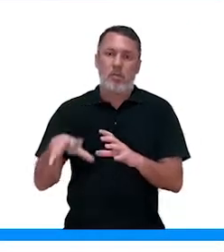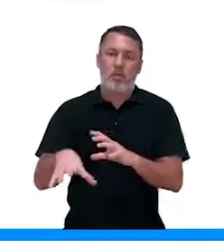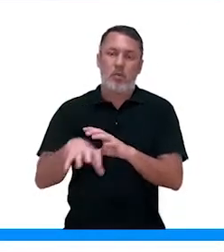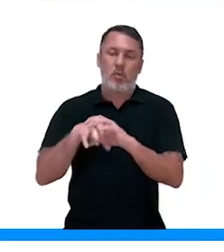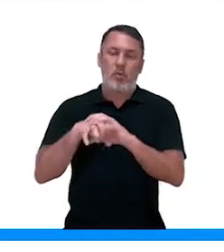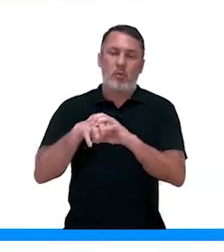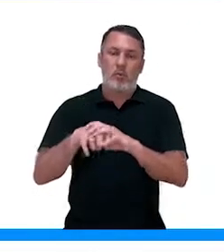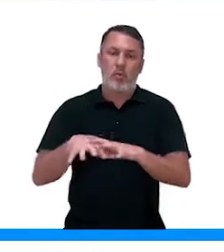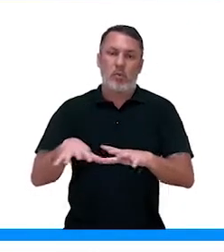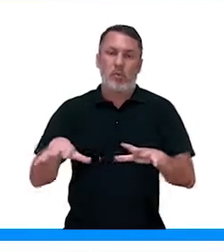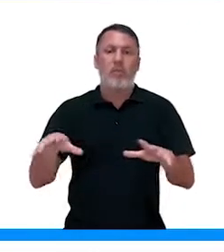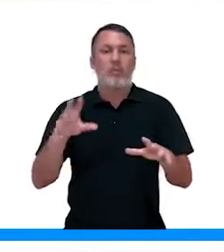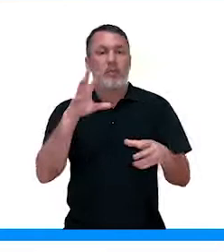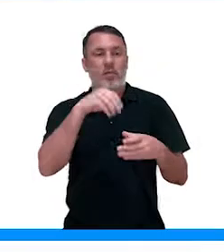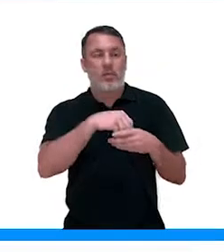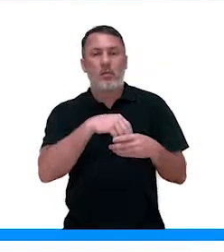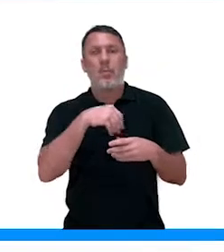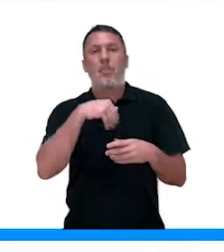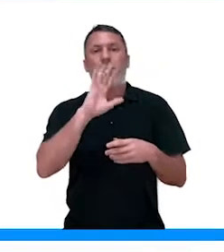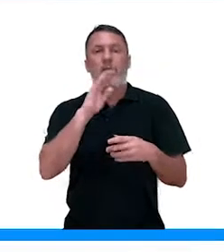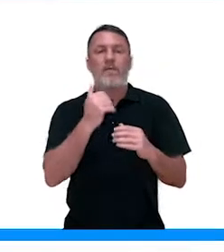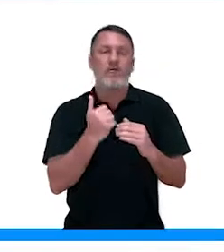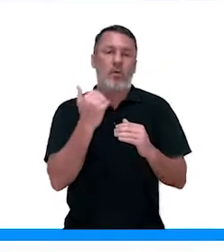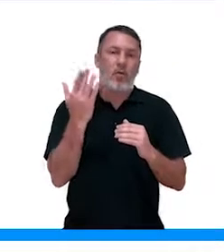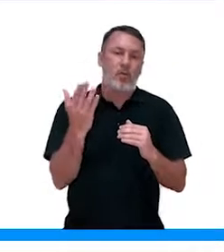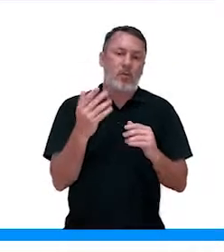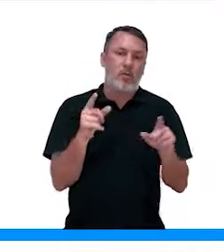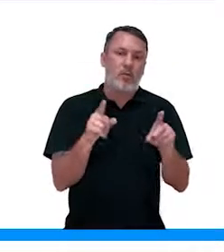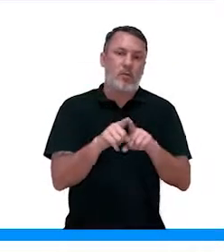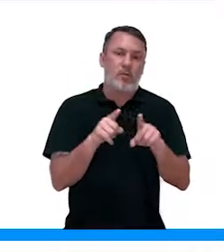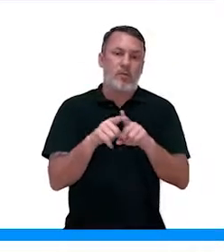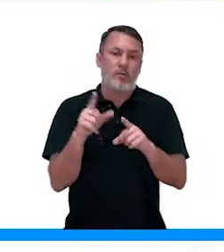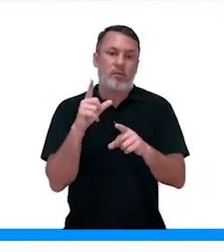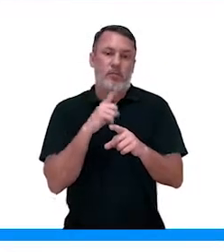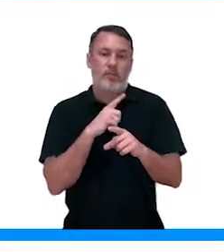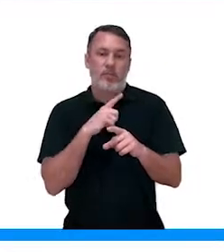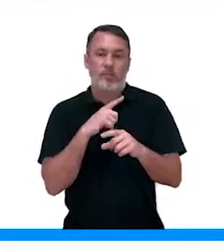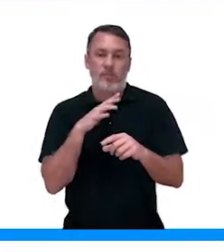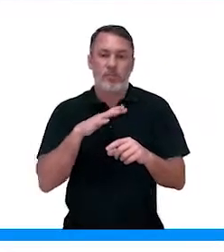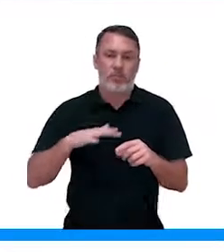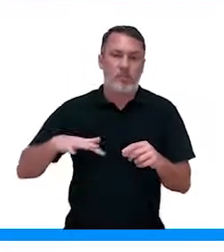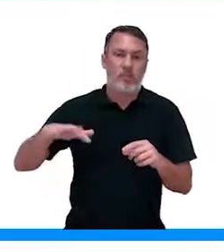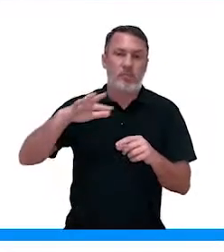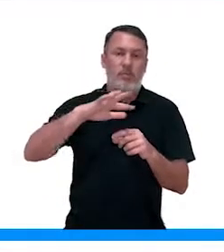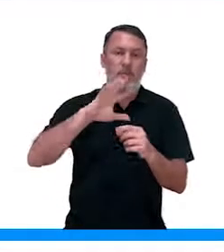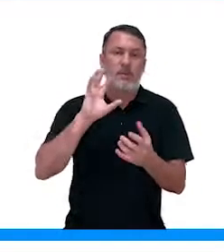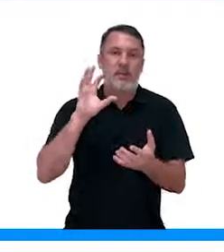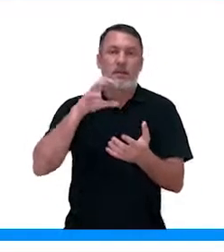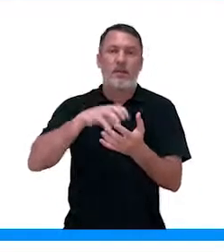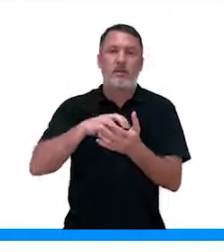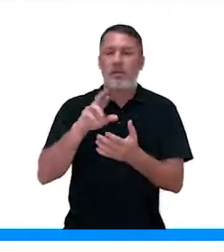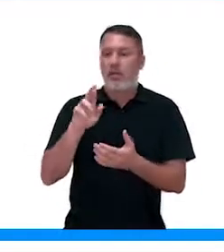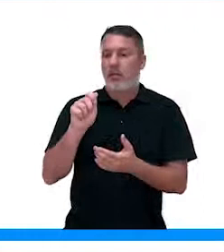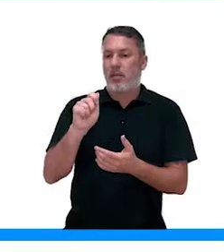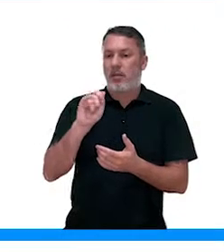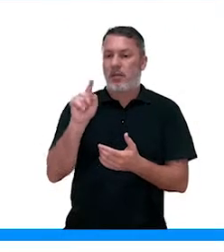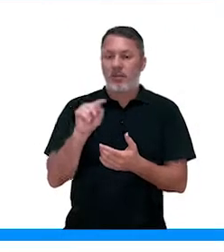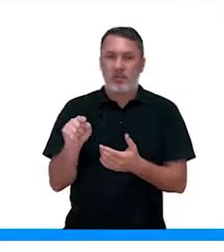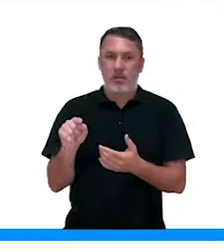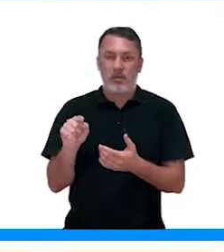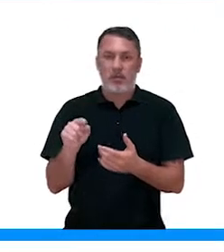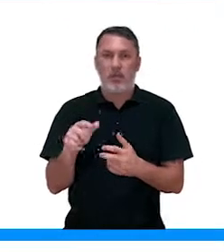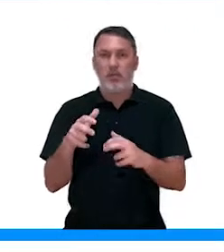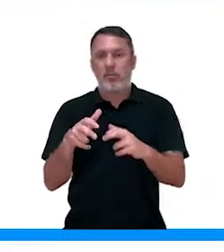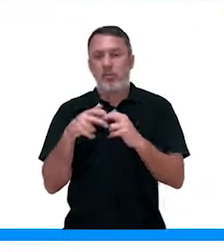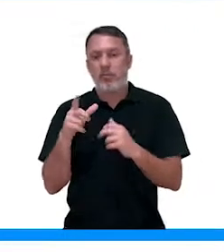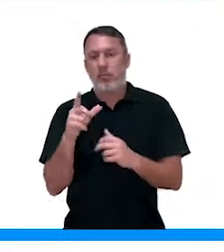da raiz. Então, eles passam pela porção mais externa e habitam ali a região central dessa raiz. E